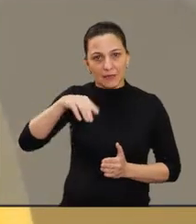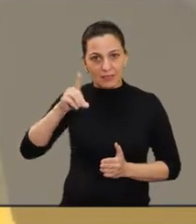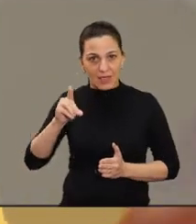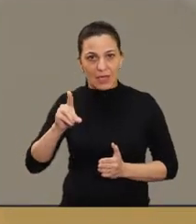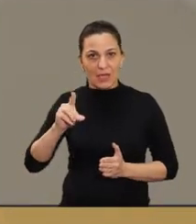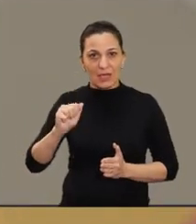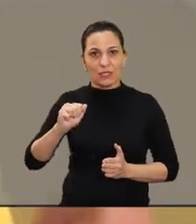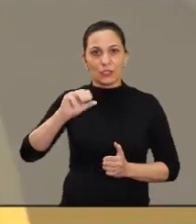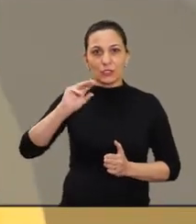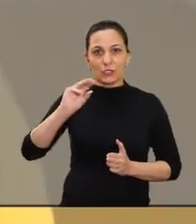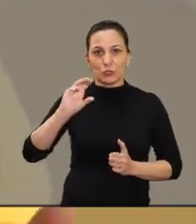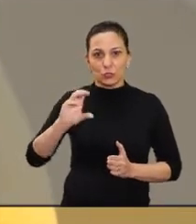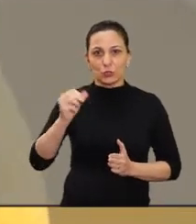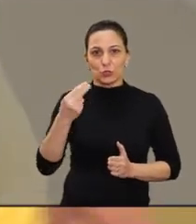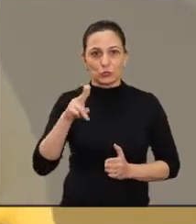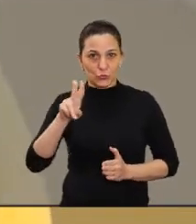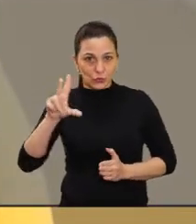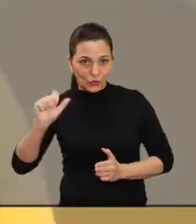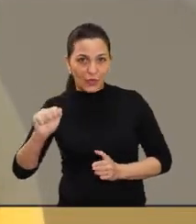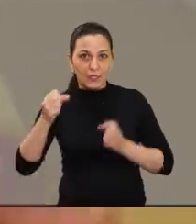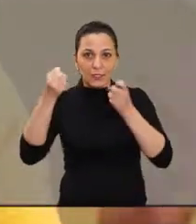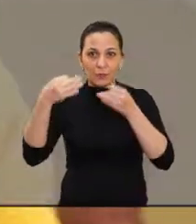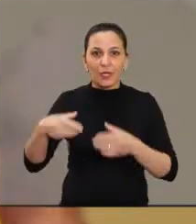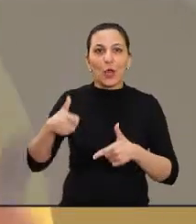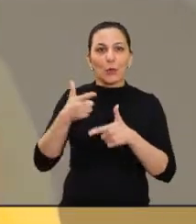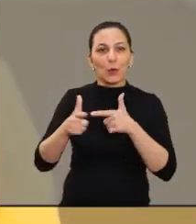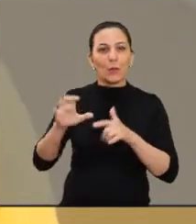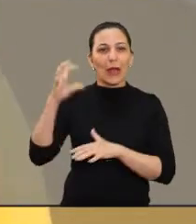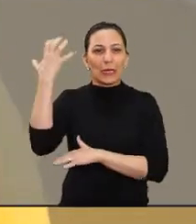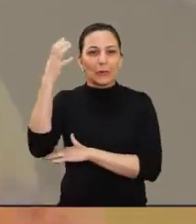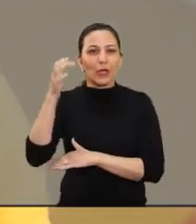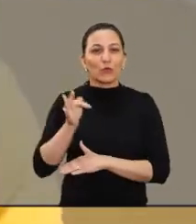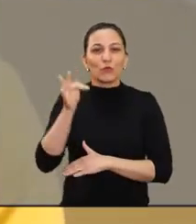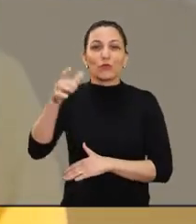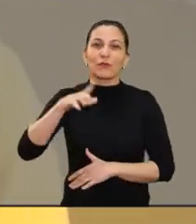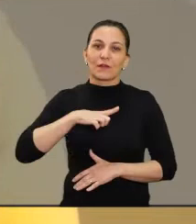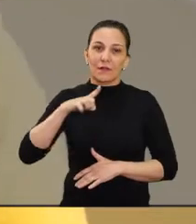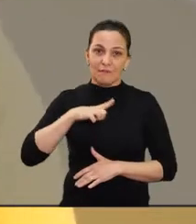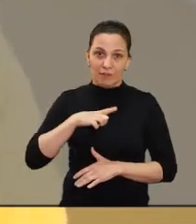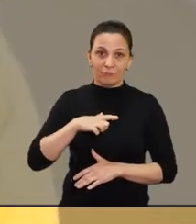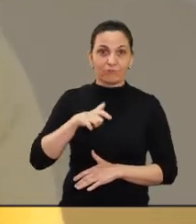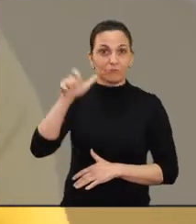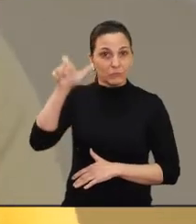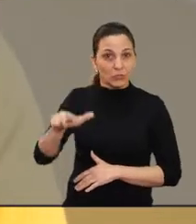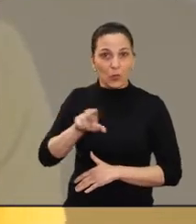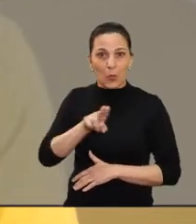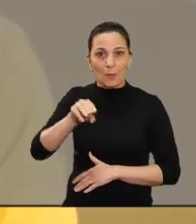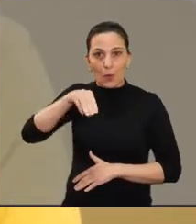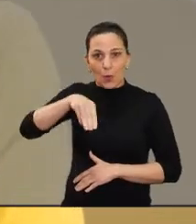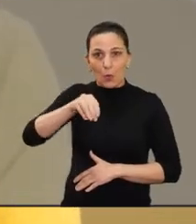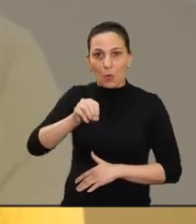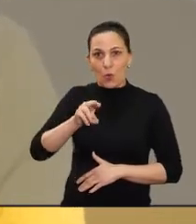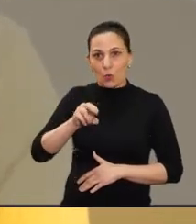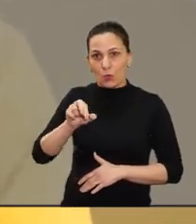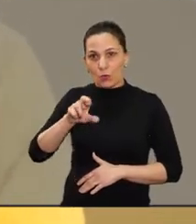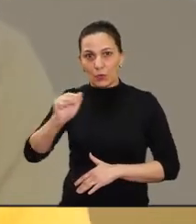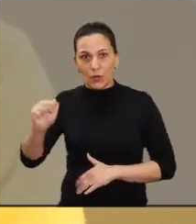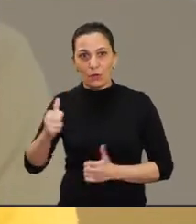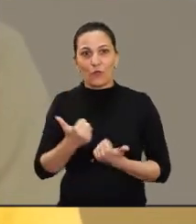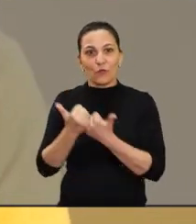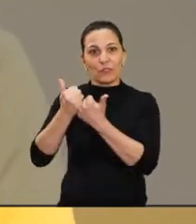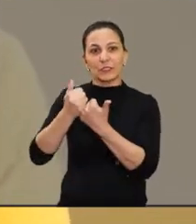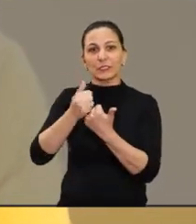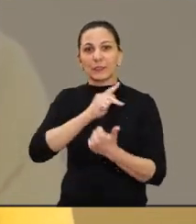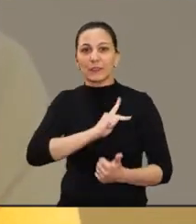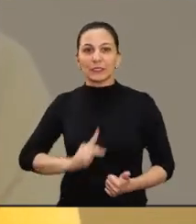falava-se do livro Mandar Chuva, que anunciava sobre as guerras climáticas do futuro. E agora nós temos o general Mourão,